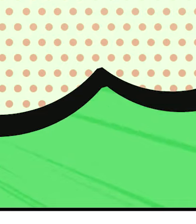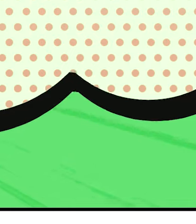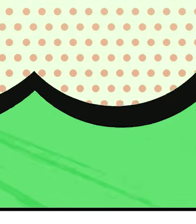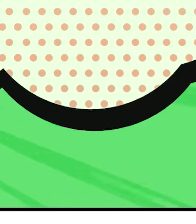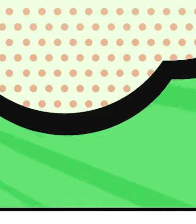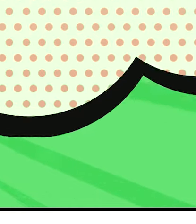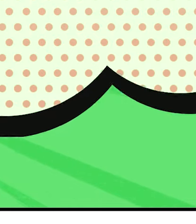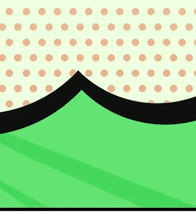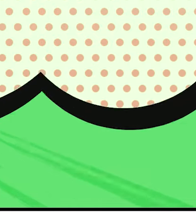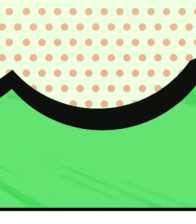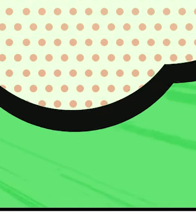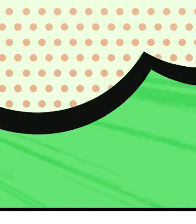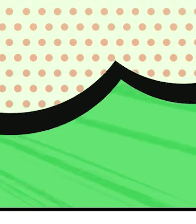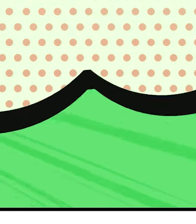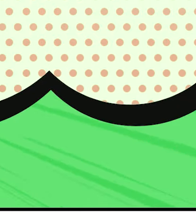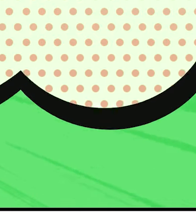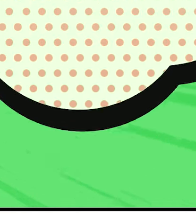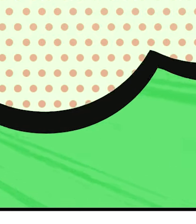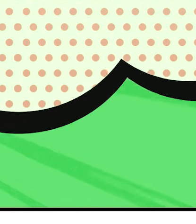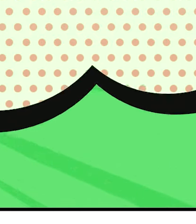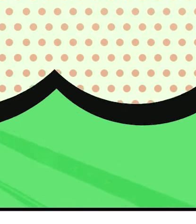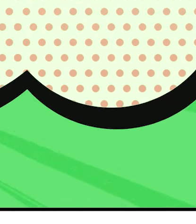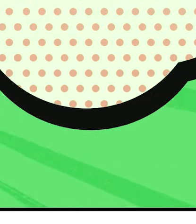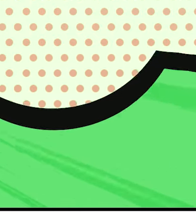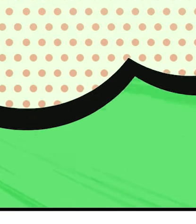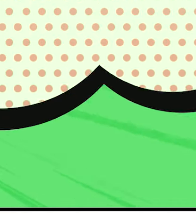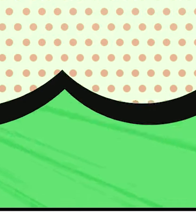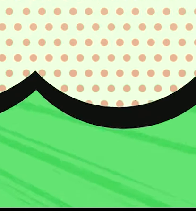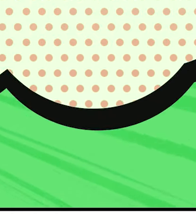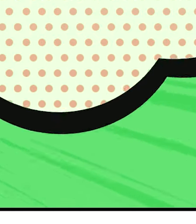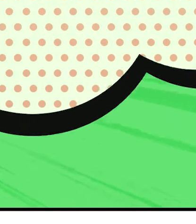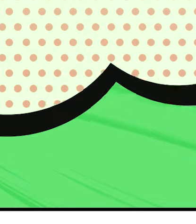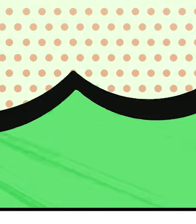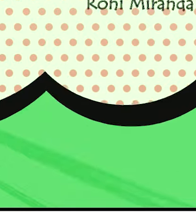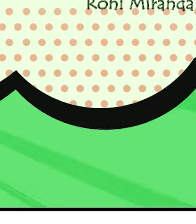Então, vou tudo isso e contornar essas situações com respeito. Então,